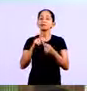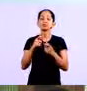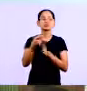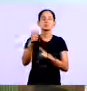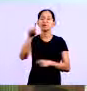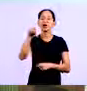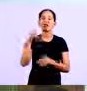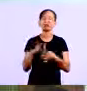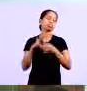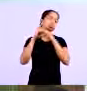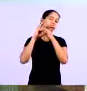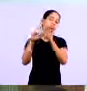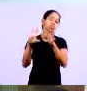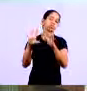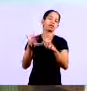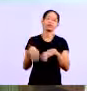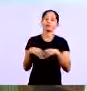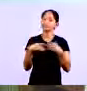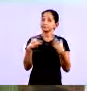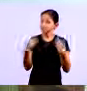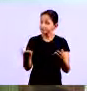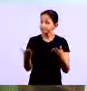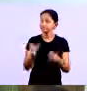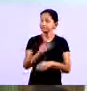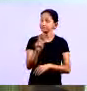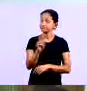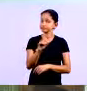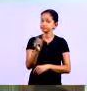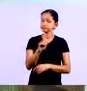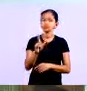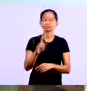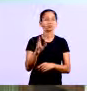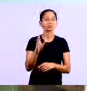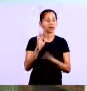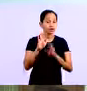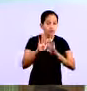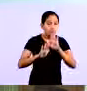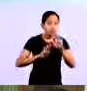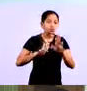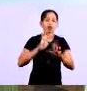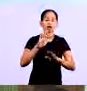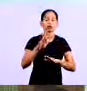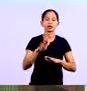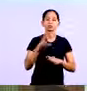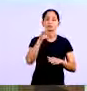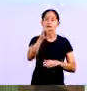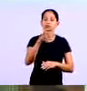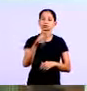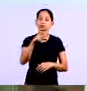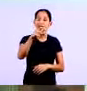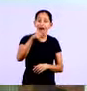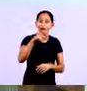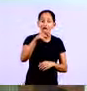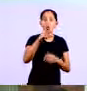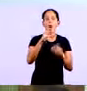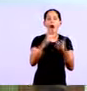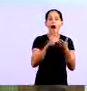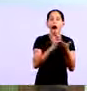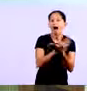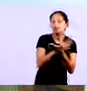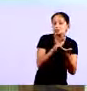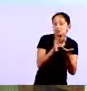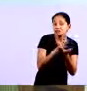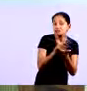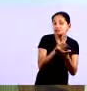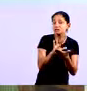la o cartão de crédito. F não, o cartão de créd é seguro, eu vendi, eu recebo. Ledo engano, é um erro. Por quê? Porque existem situações onde o pagamento